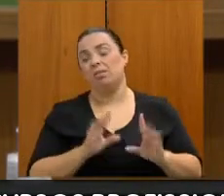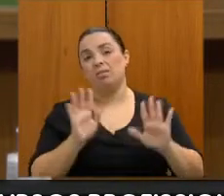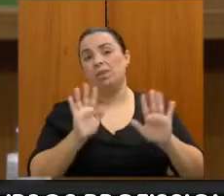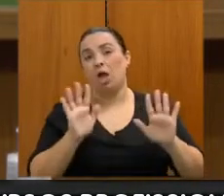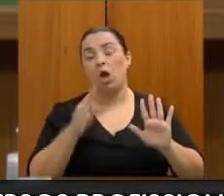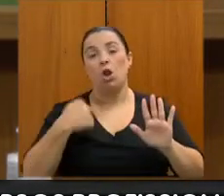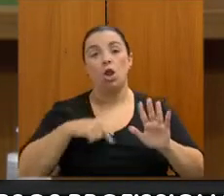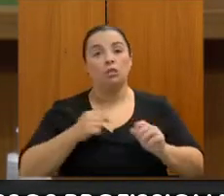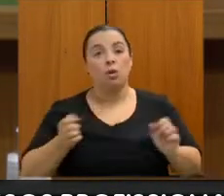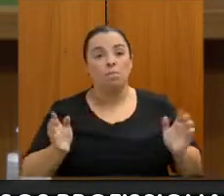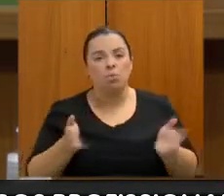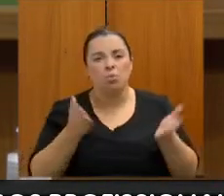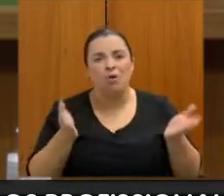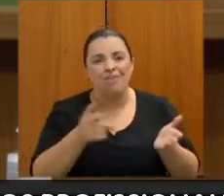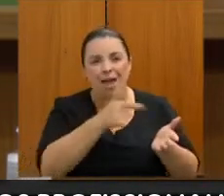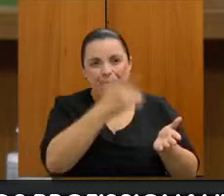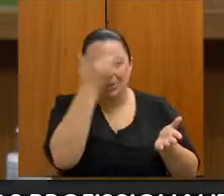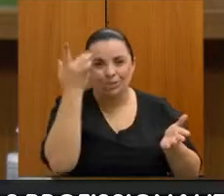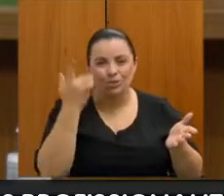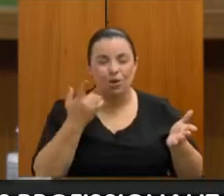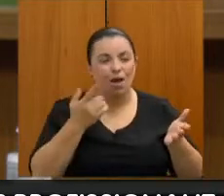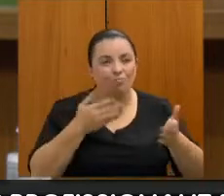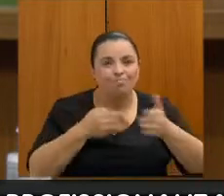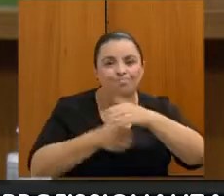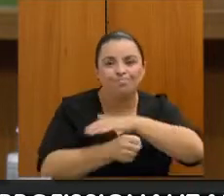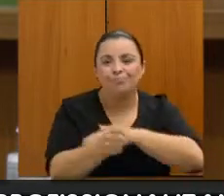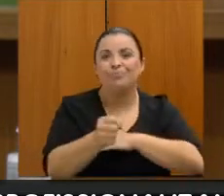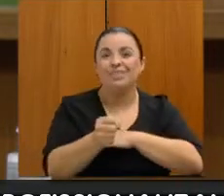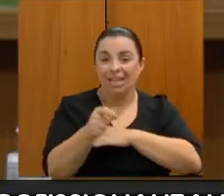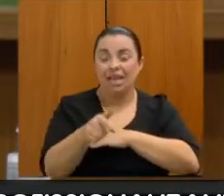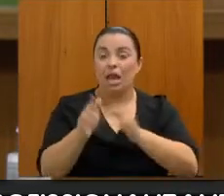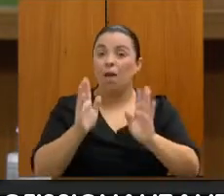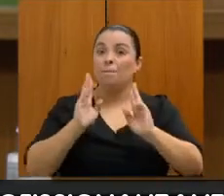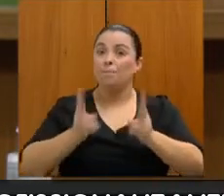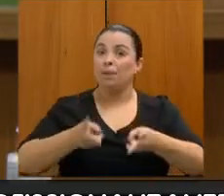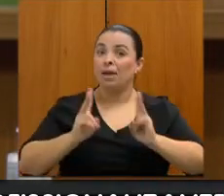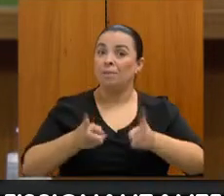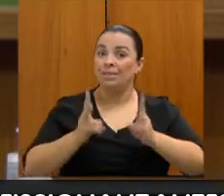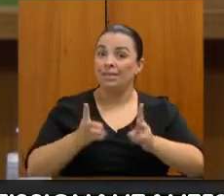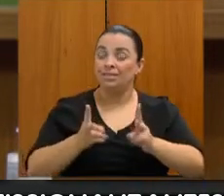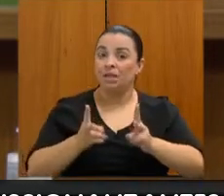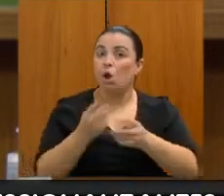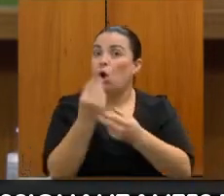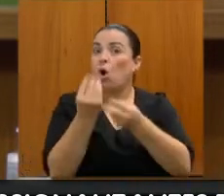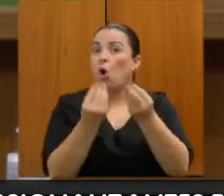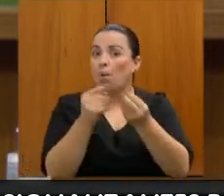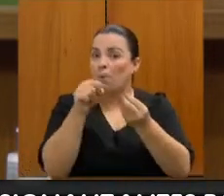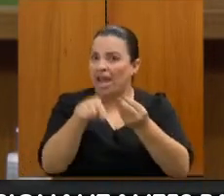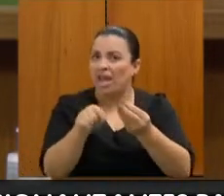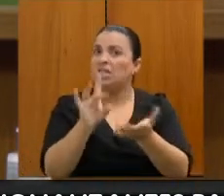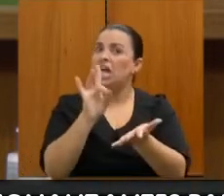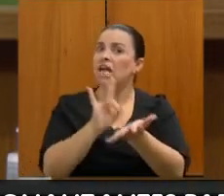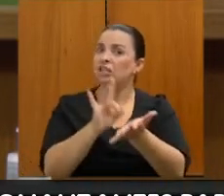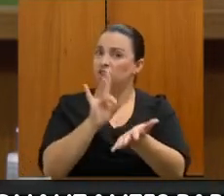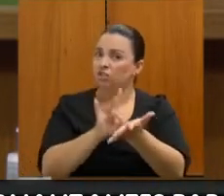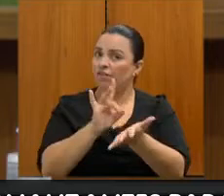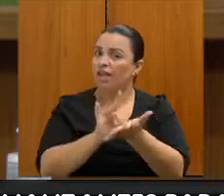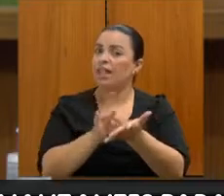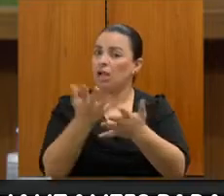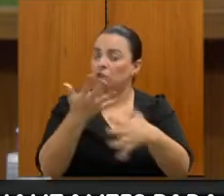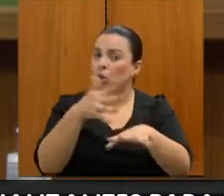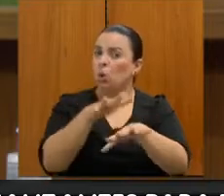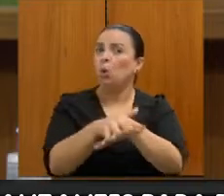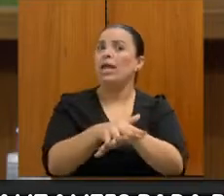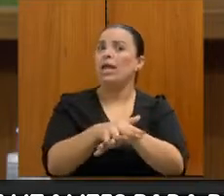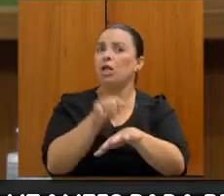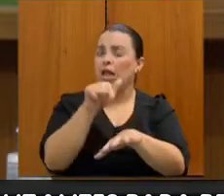o acesso dessa pessoa e a permanência dessa pessoa de maneira que ele seja, de fato, incluído, que